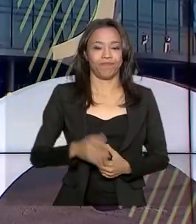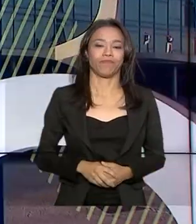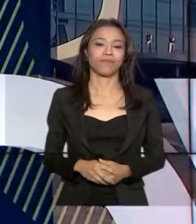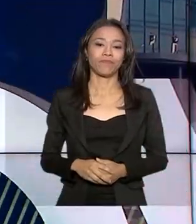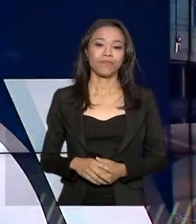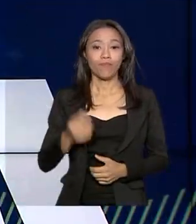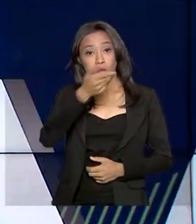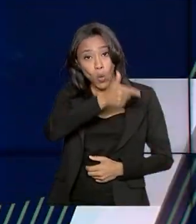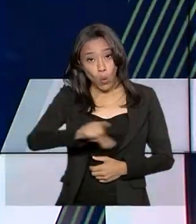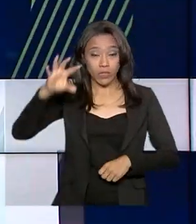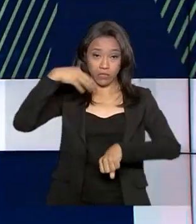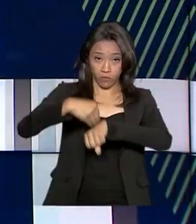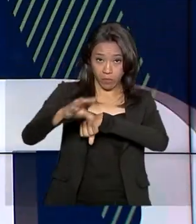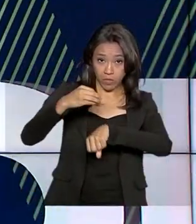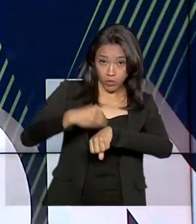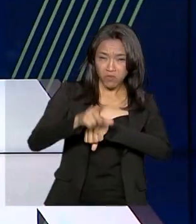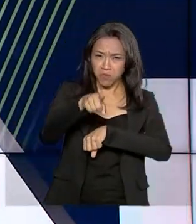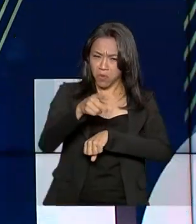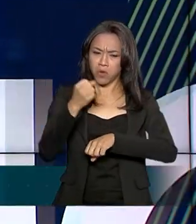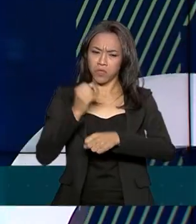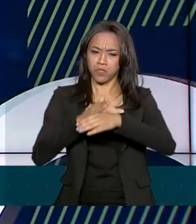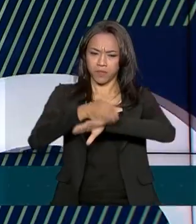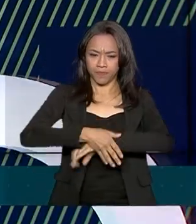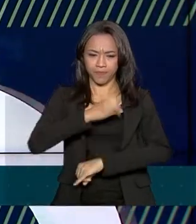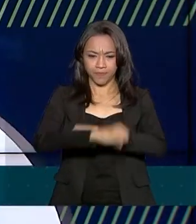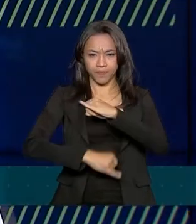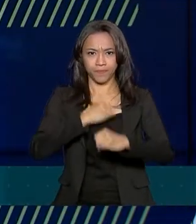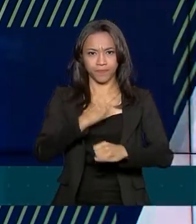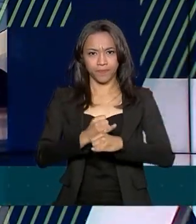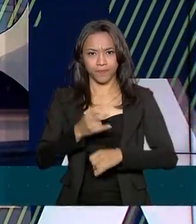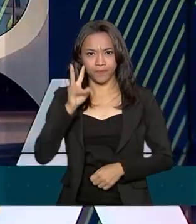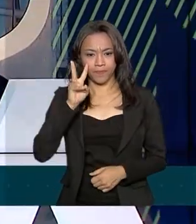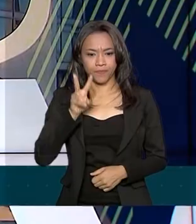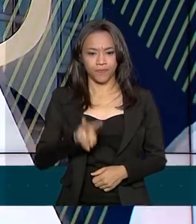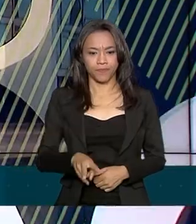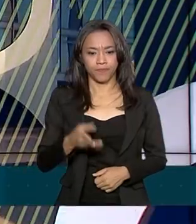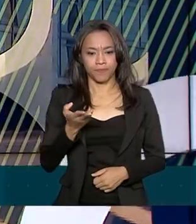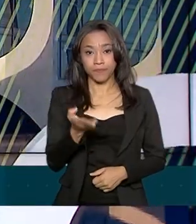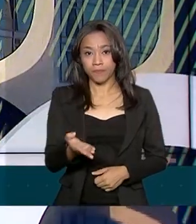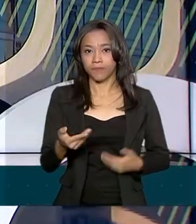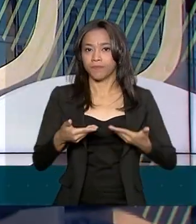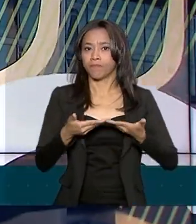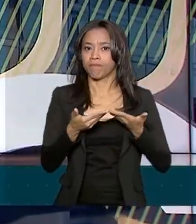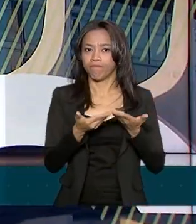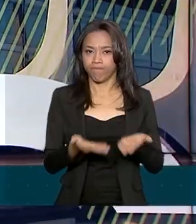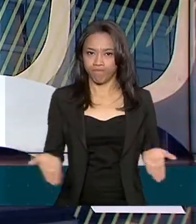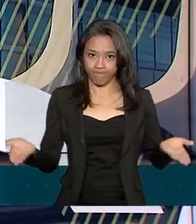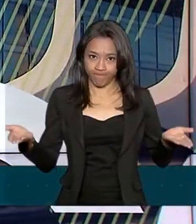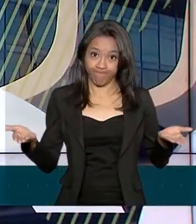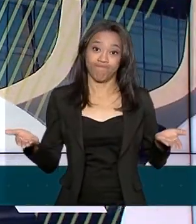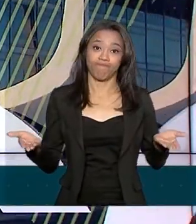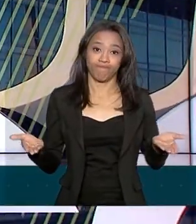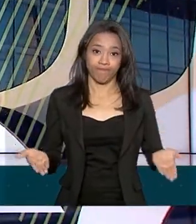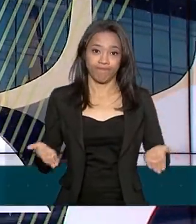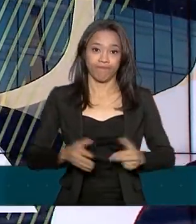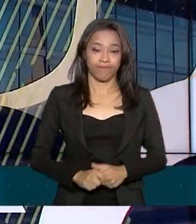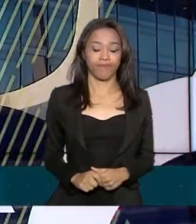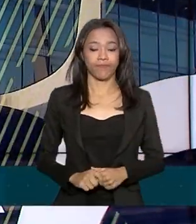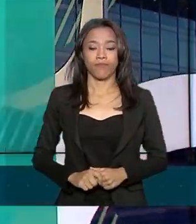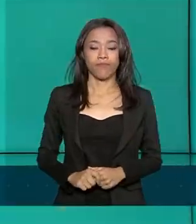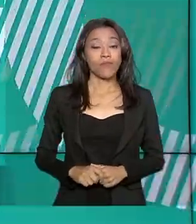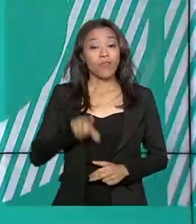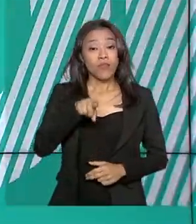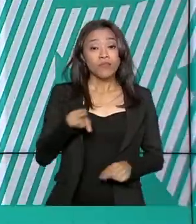Outras informações no site www.fgts.caixa.gov.br.